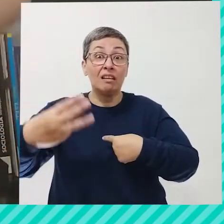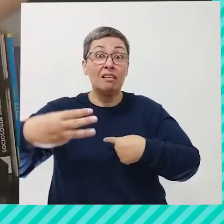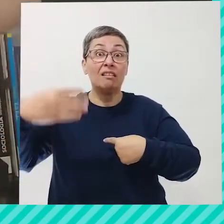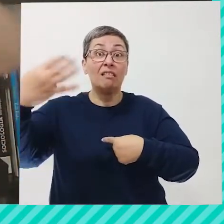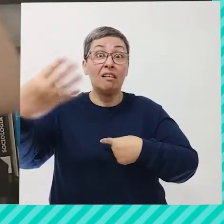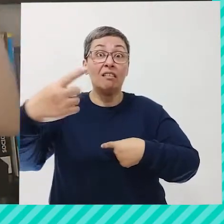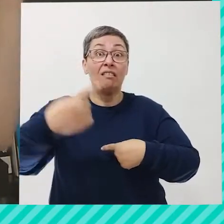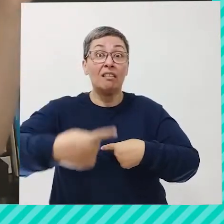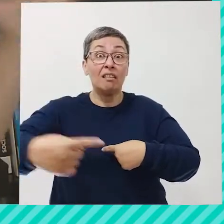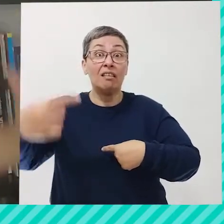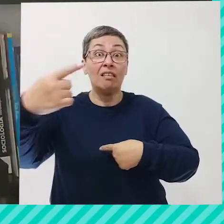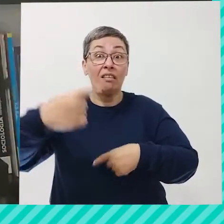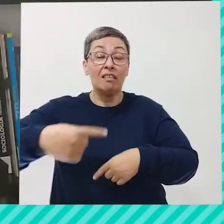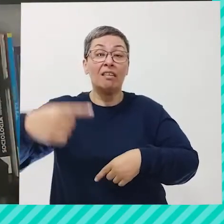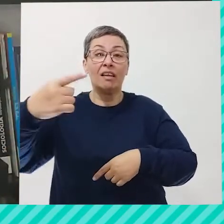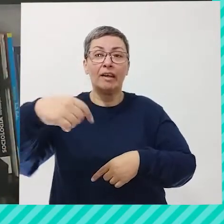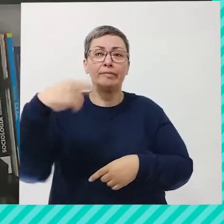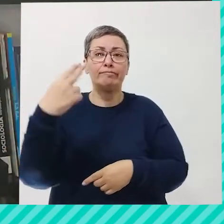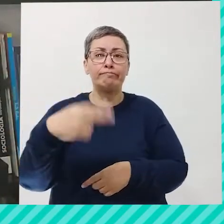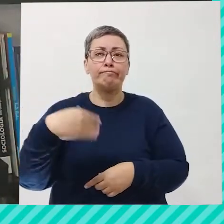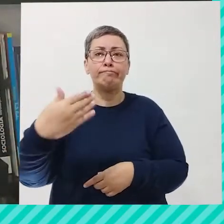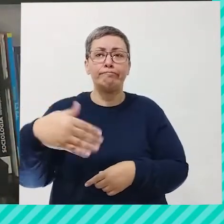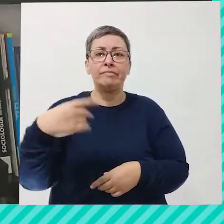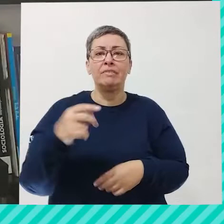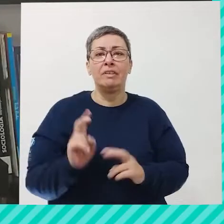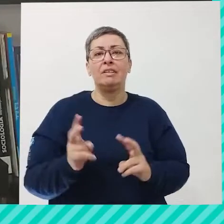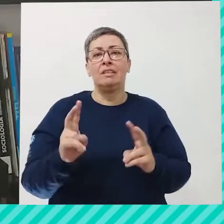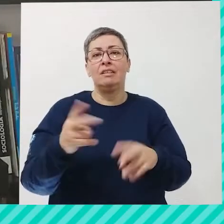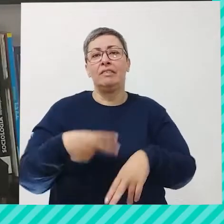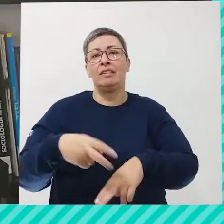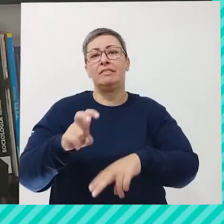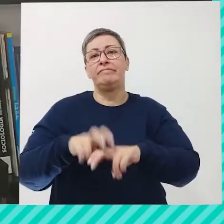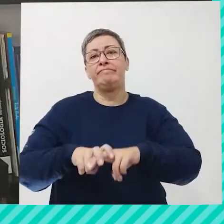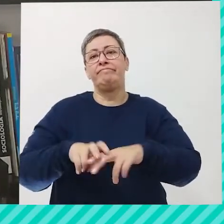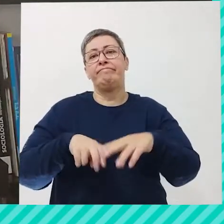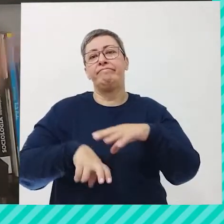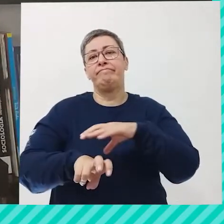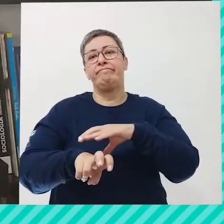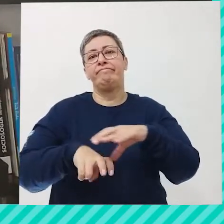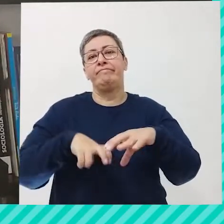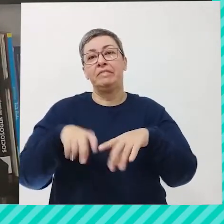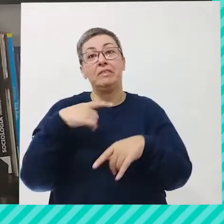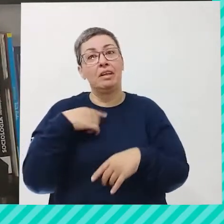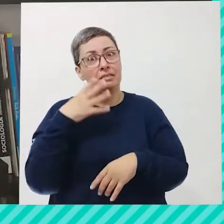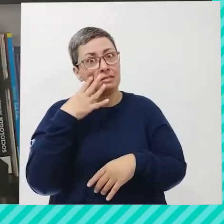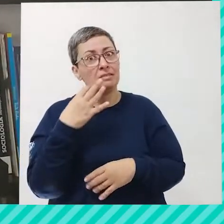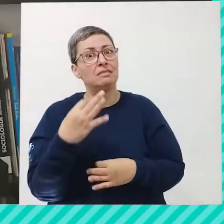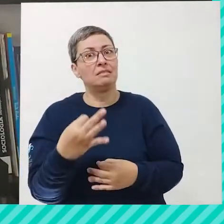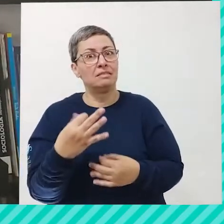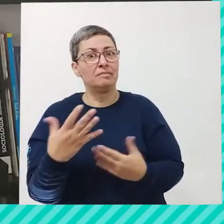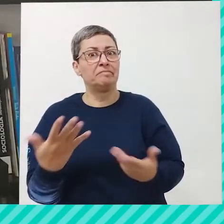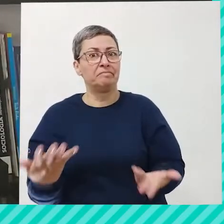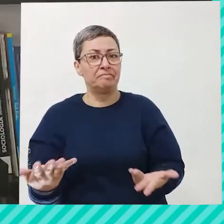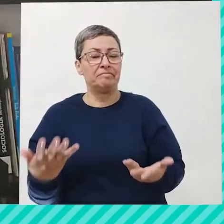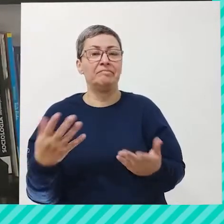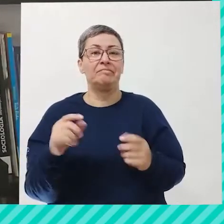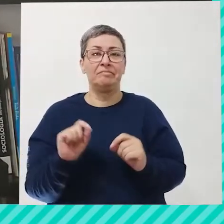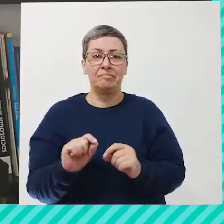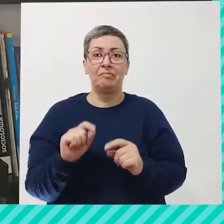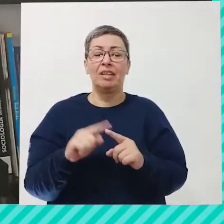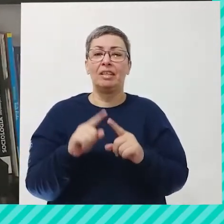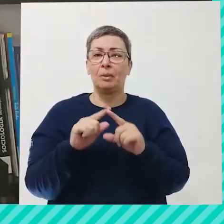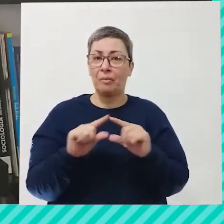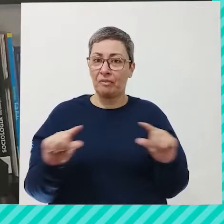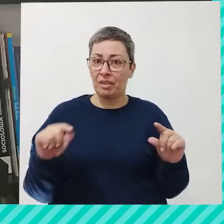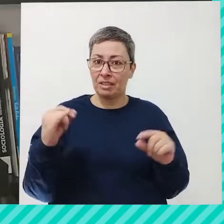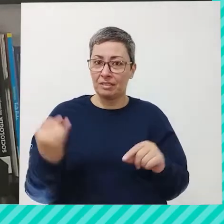semanas inteiras passam e a gente vai seguindo aí no sedentarismo. Então, tem que ficar bastante atento com isso daí, tá? Tem